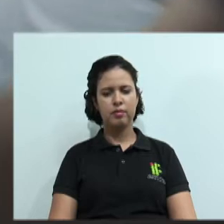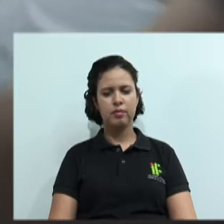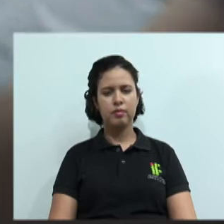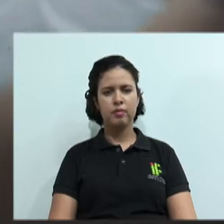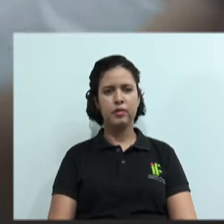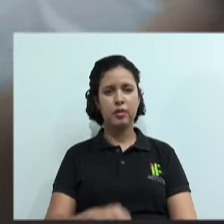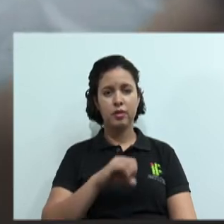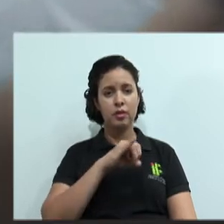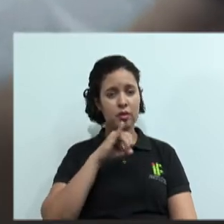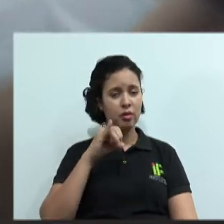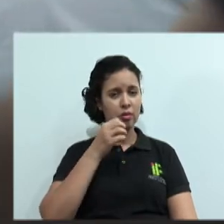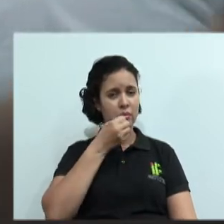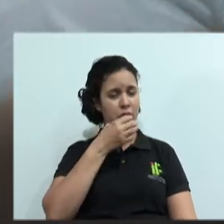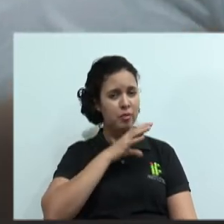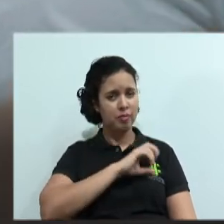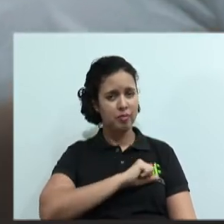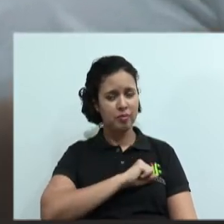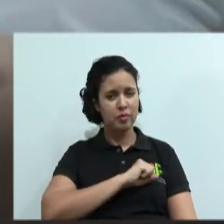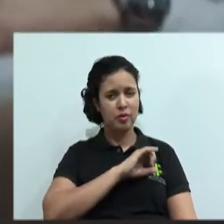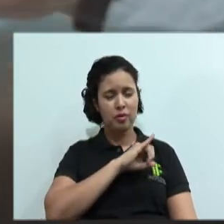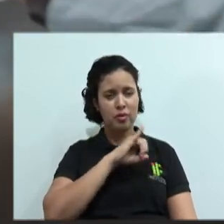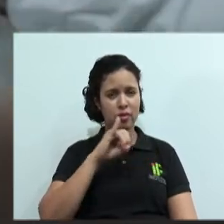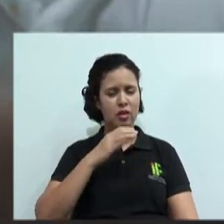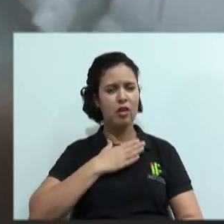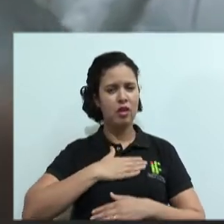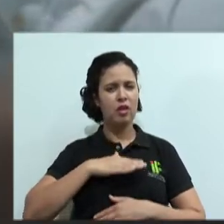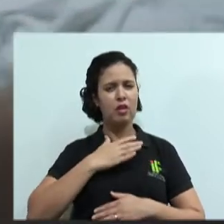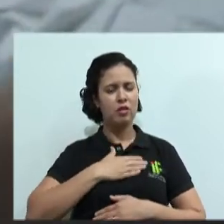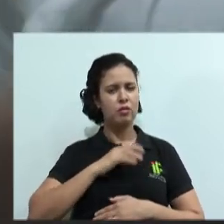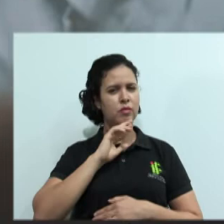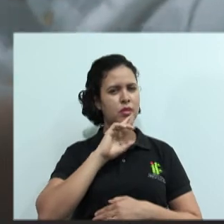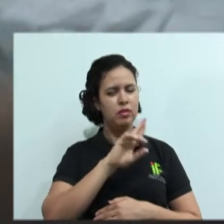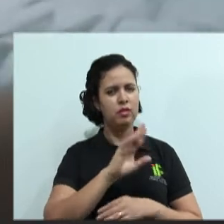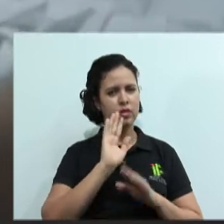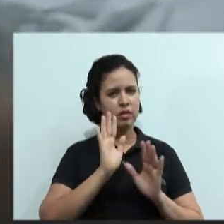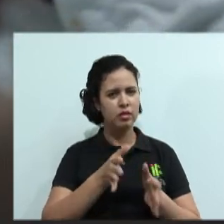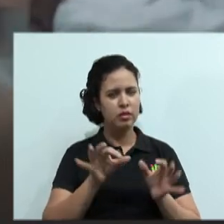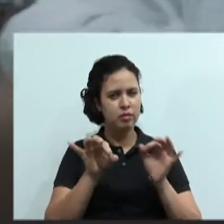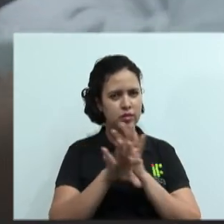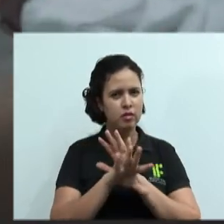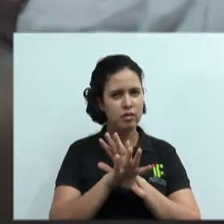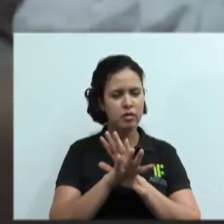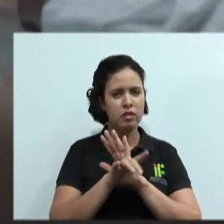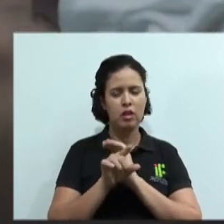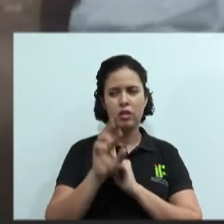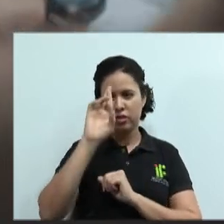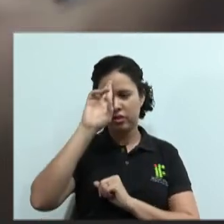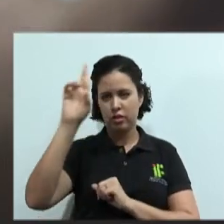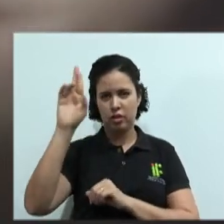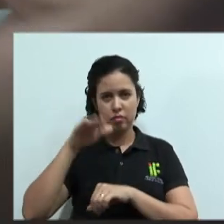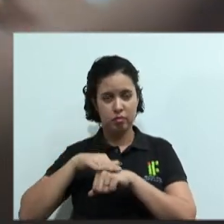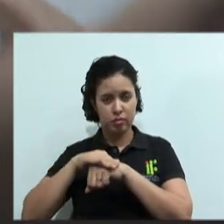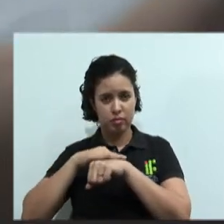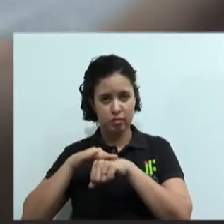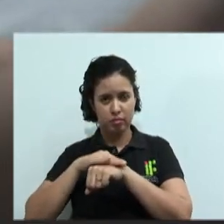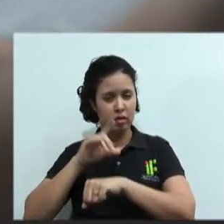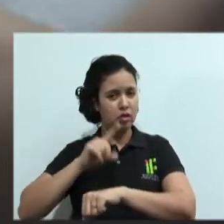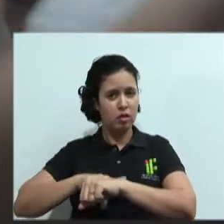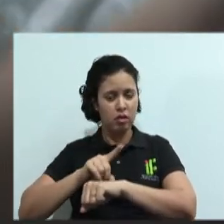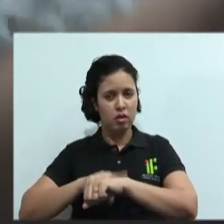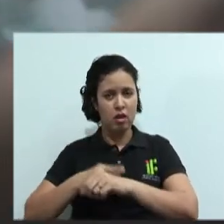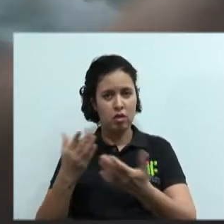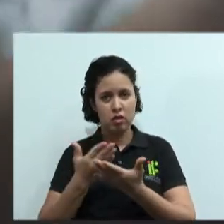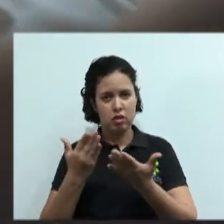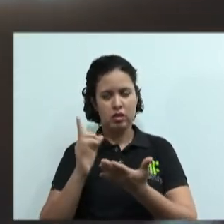Acompanhe amor. Oi. Não, calma, amor. A gente vai resolver já, tá? Eu só preciso falar com o meu chefe. Não, olha, não é o melhor